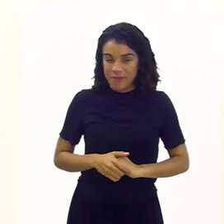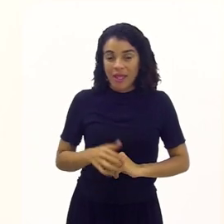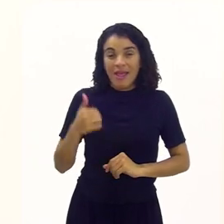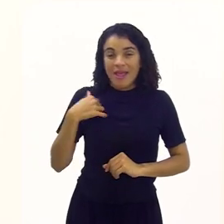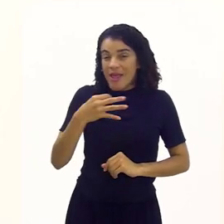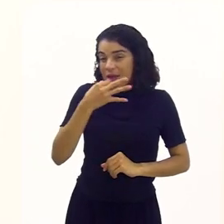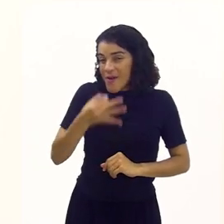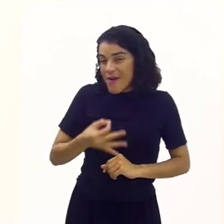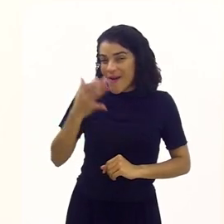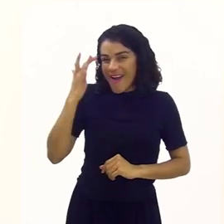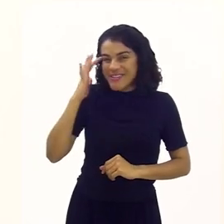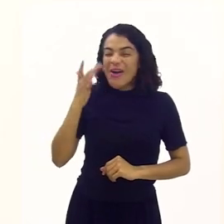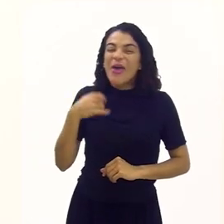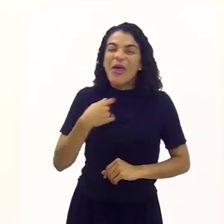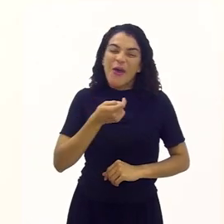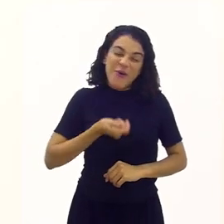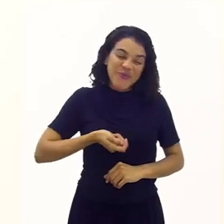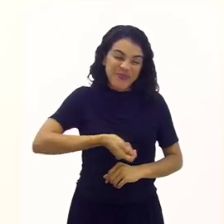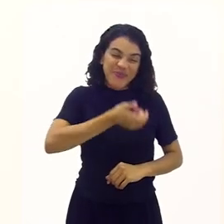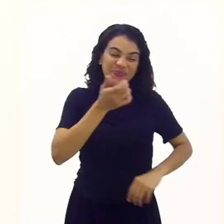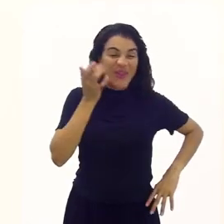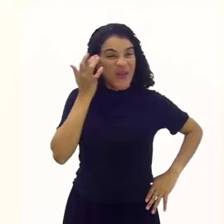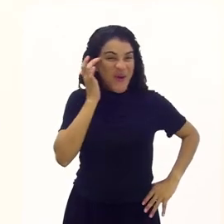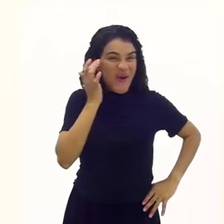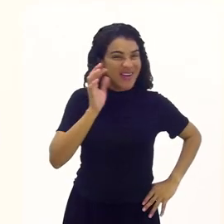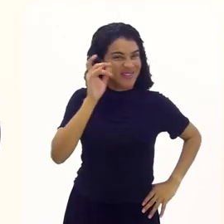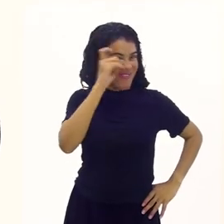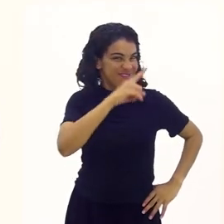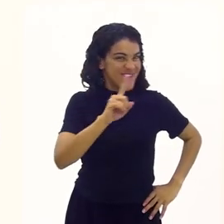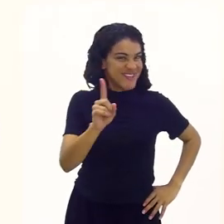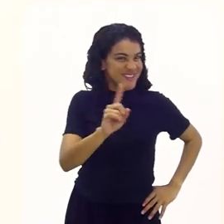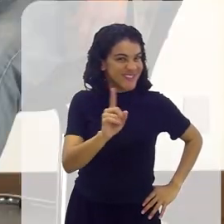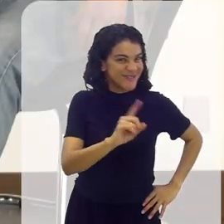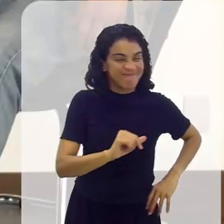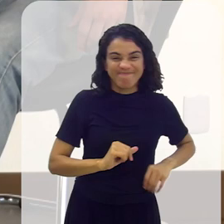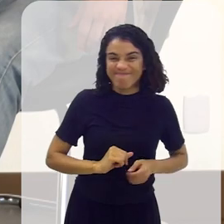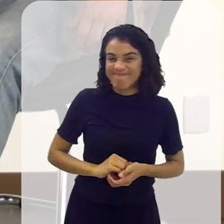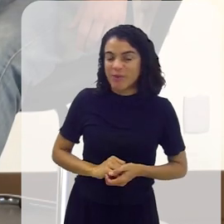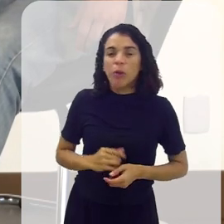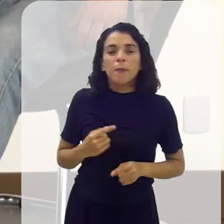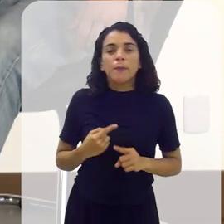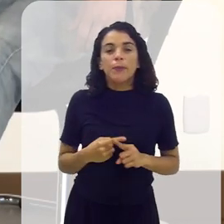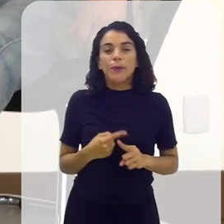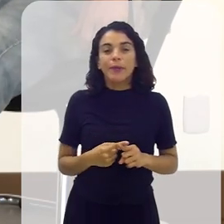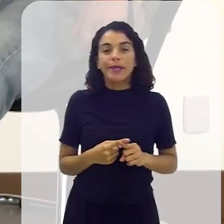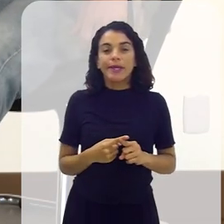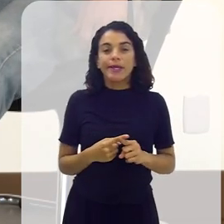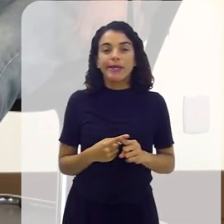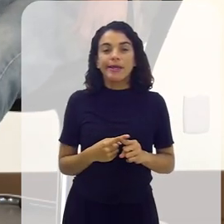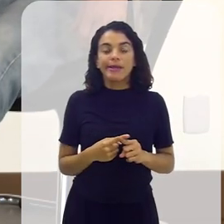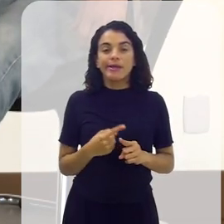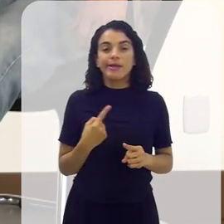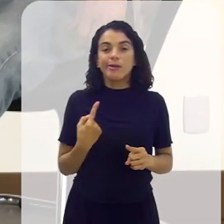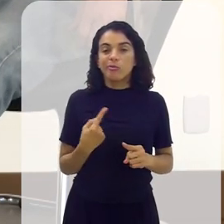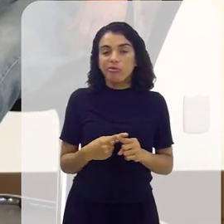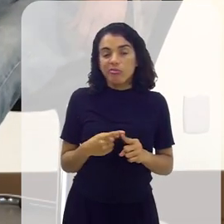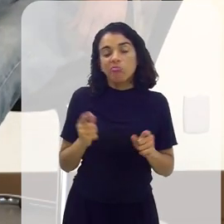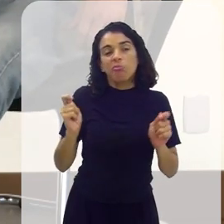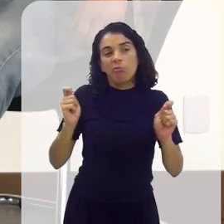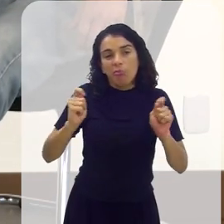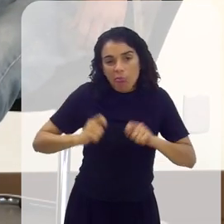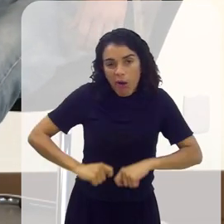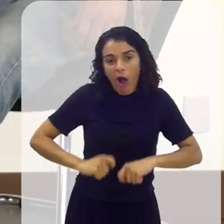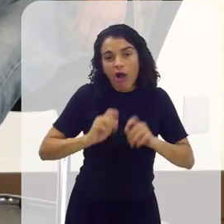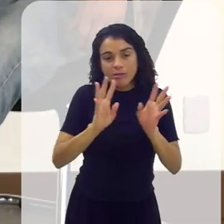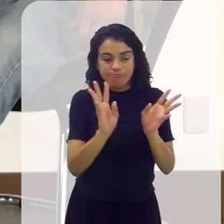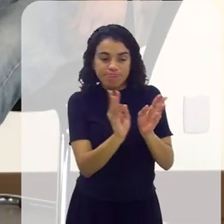acho... Olha eu dando palpite. Eu acho que não é uma coisa difícil. Por quê? Porque você